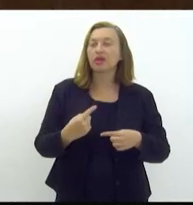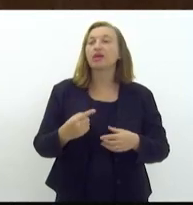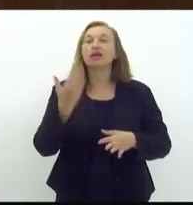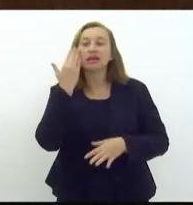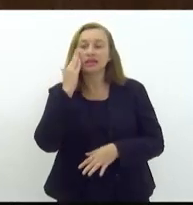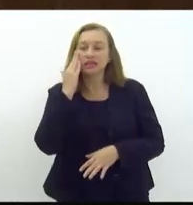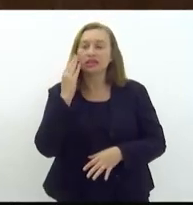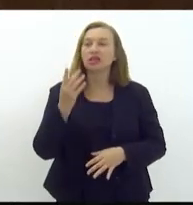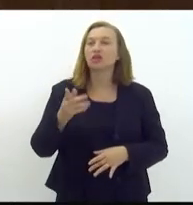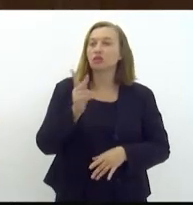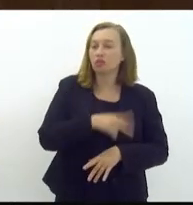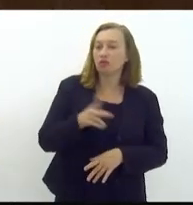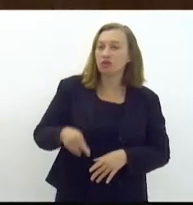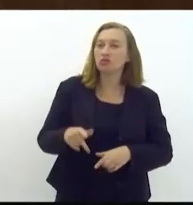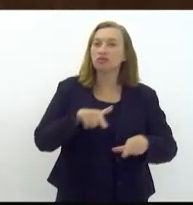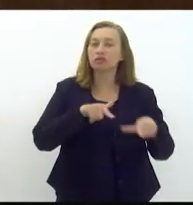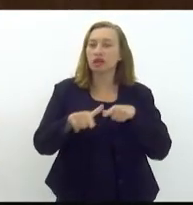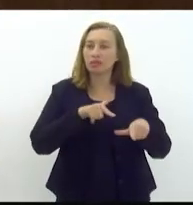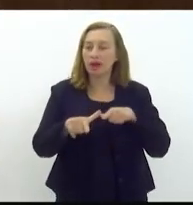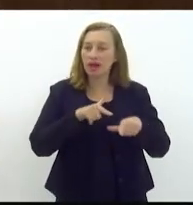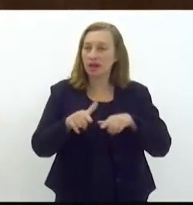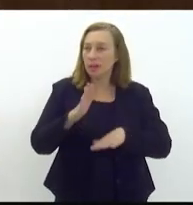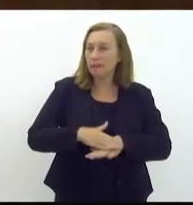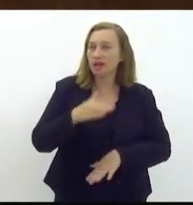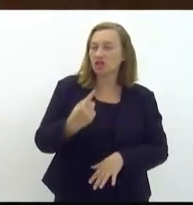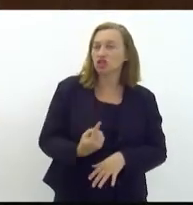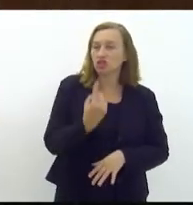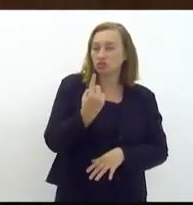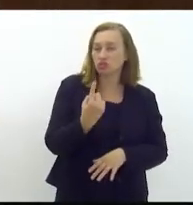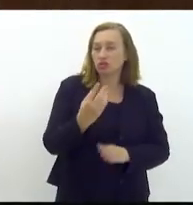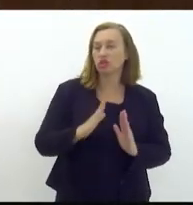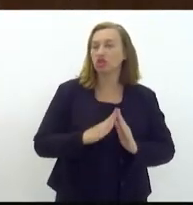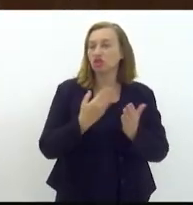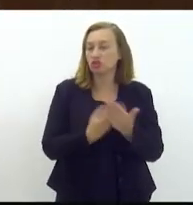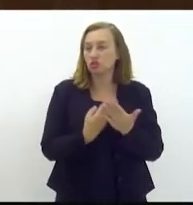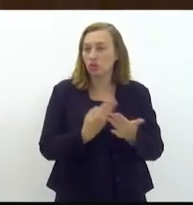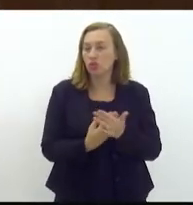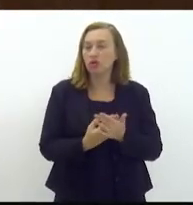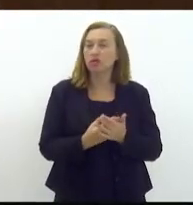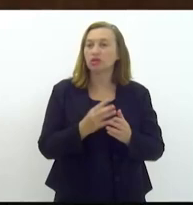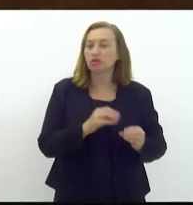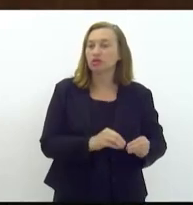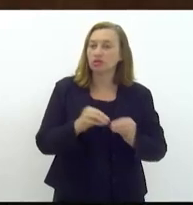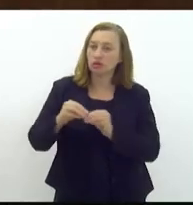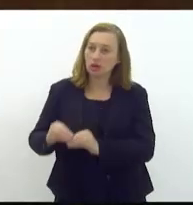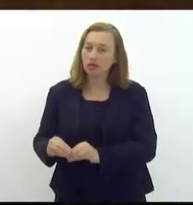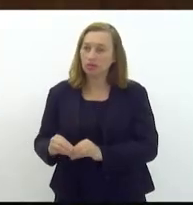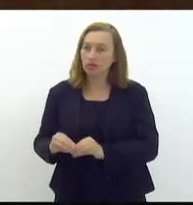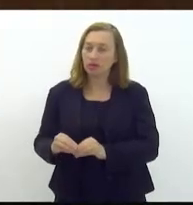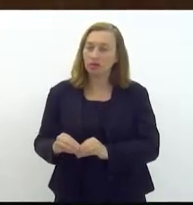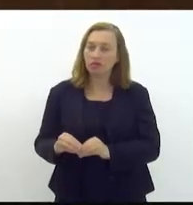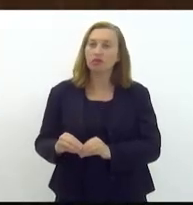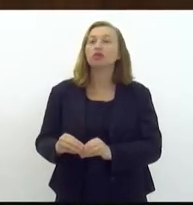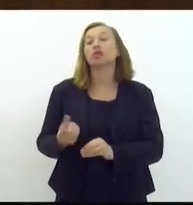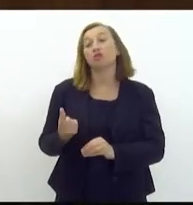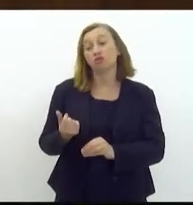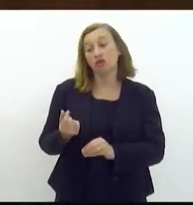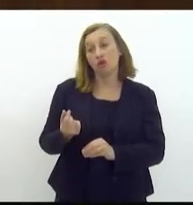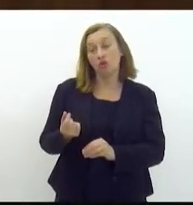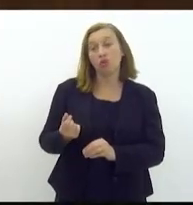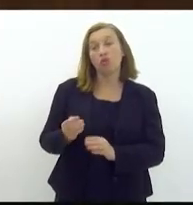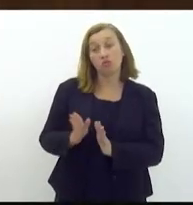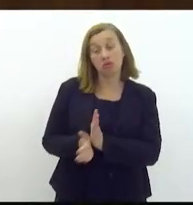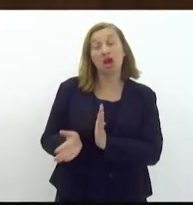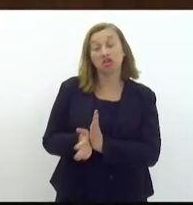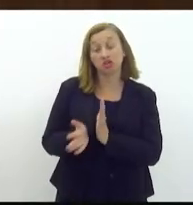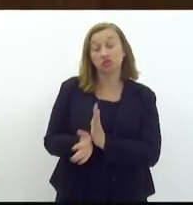que o professor ele trabalha em mais de uma rede que tem o seu deslocamento e que esse deslocamento gera um custo que não é um